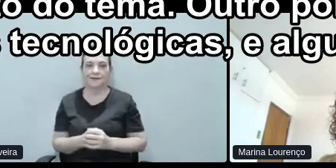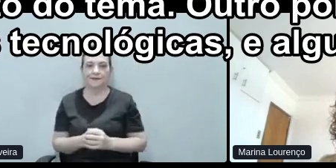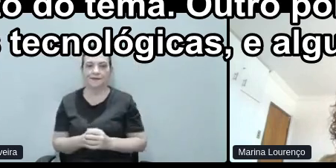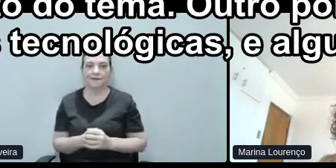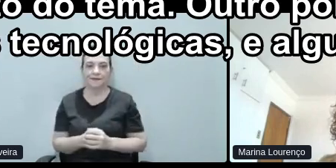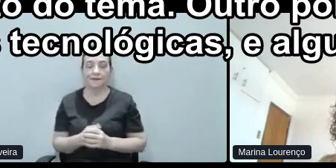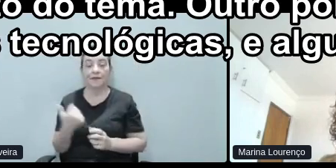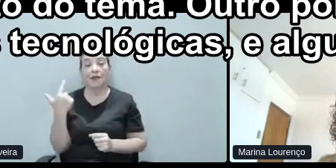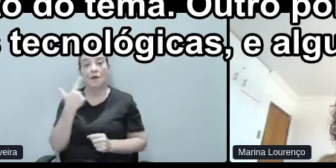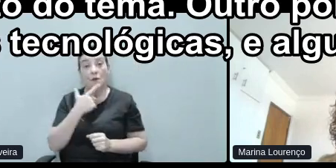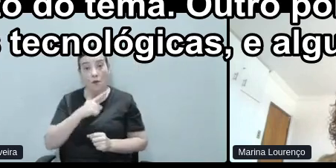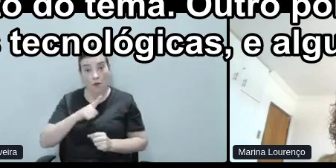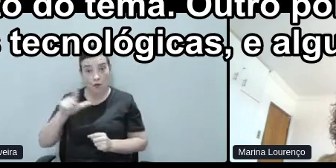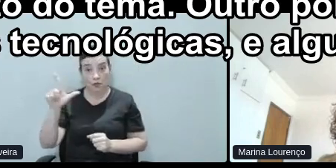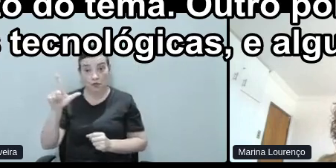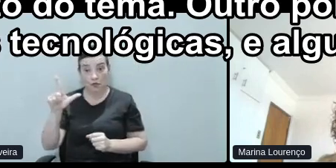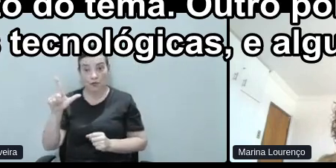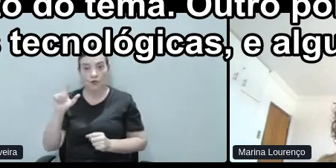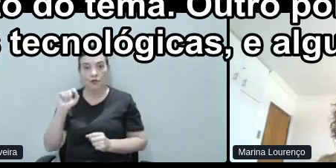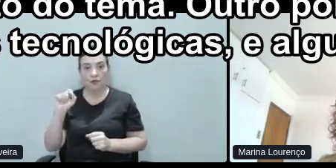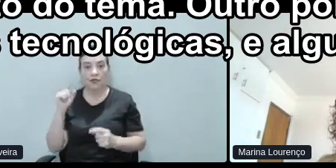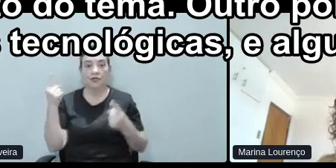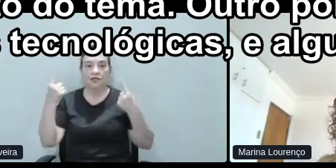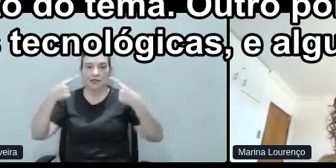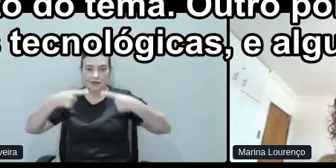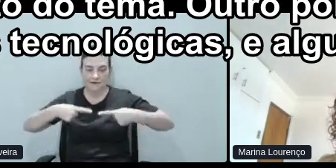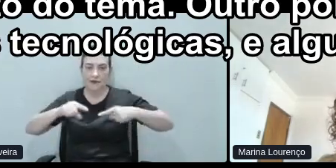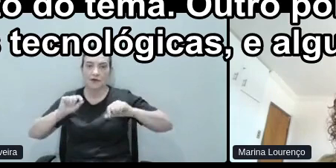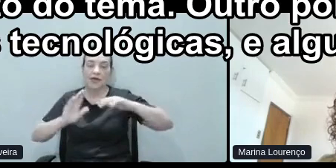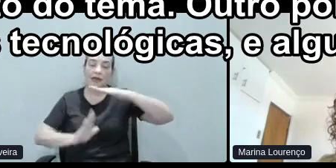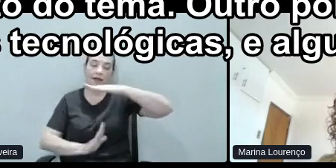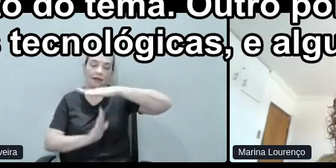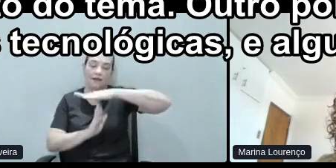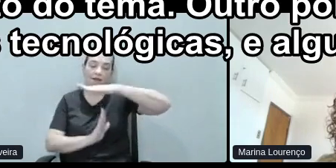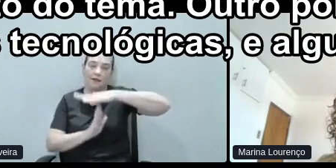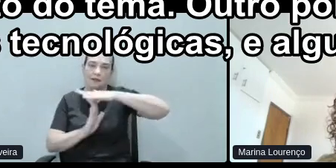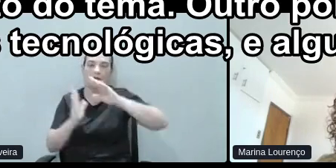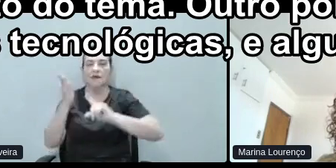Outro ponto de desafio é limitações tecnológicas.